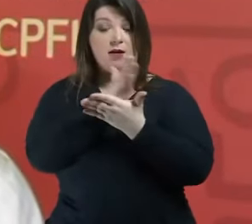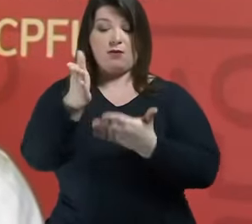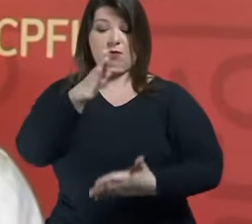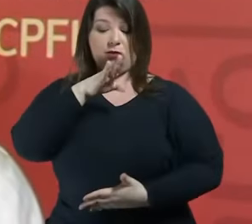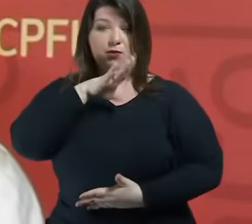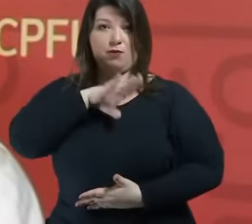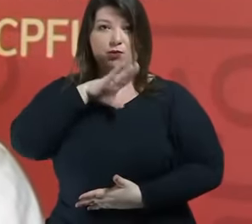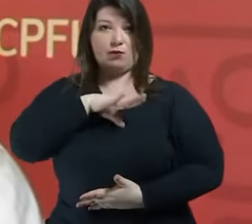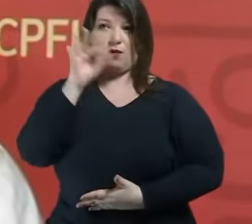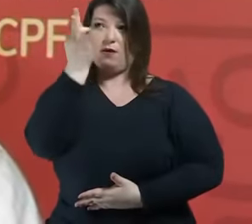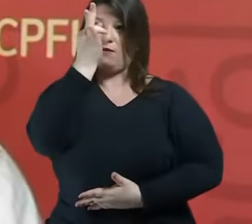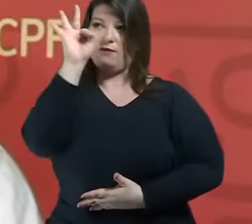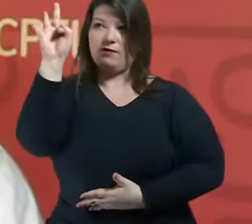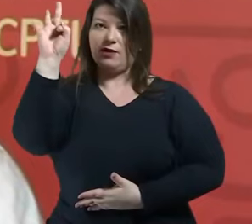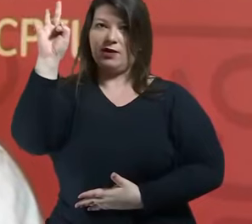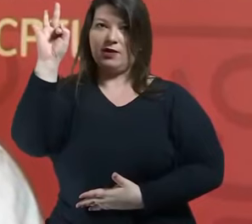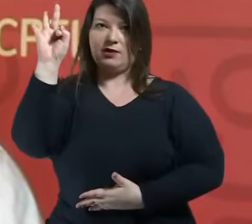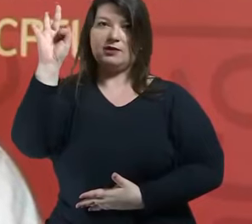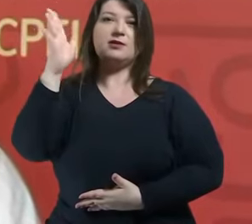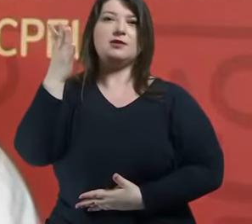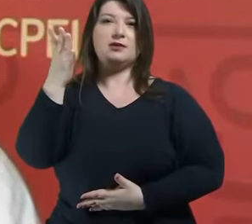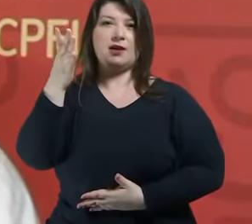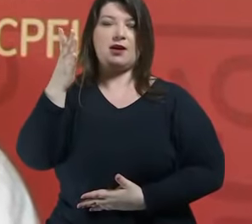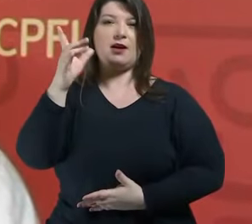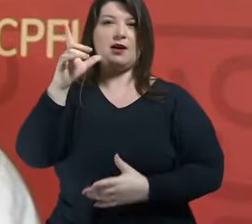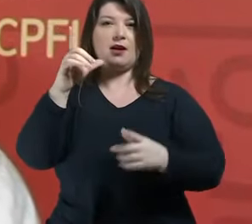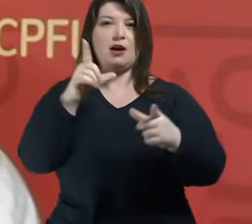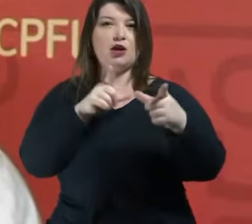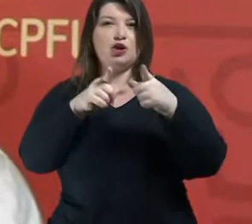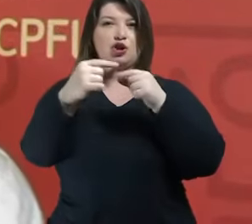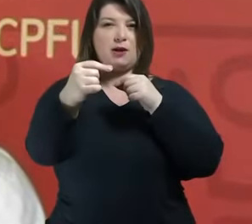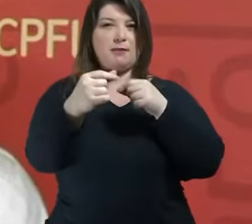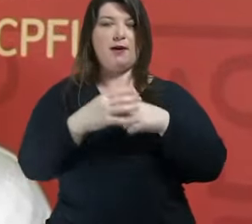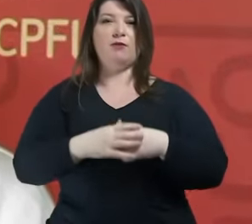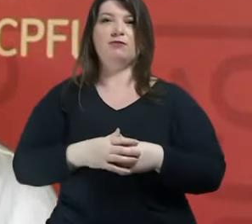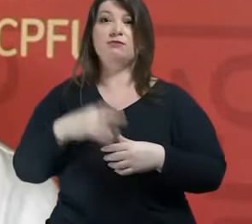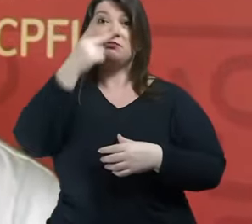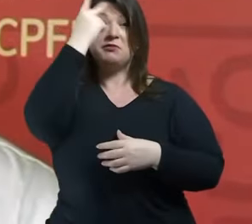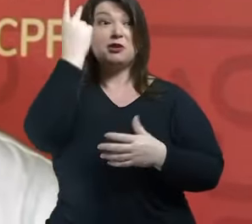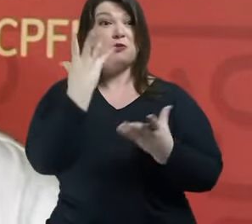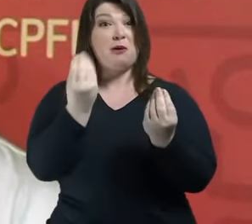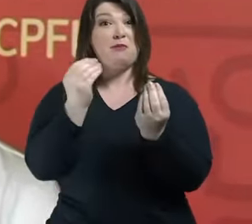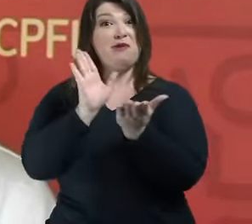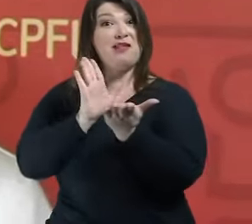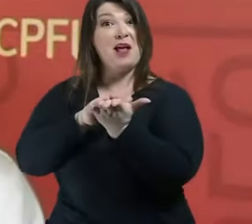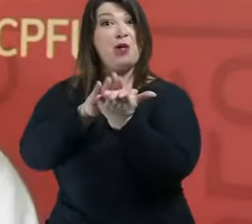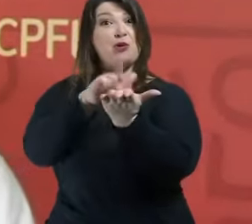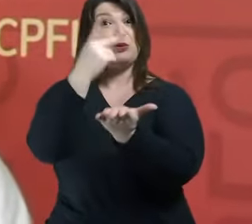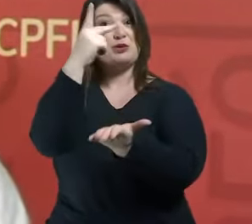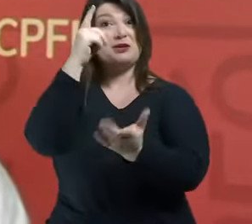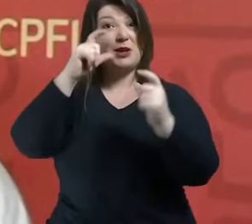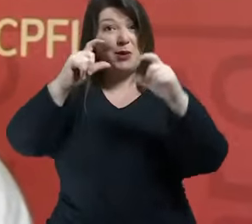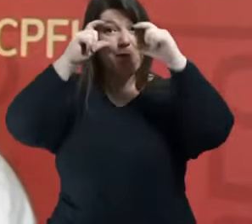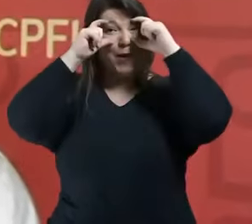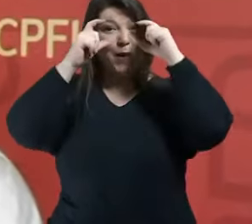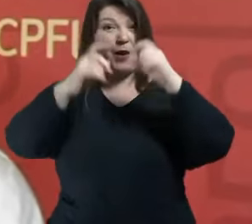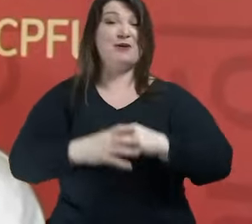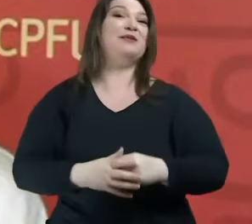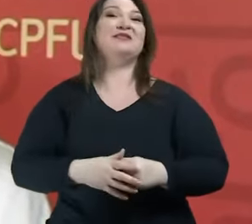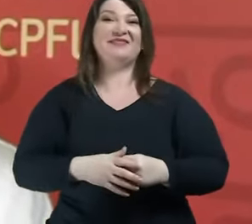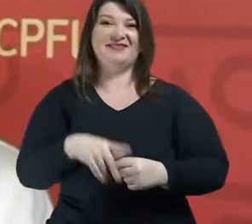Japão muitos elogios inclusive ao seu óculos as pessoas elogiaram bastante a palestra mas também a escolha do seu óculos